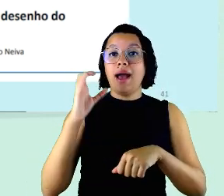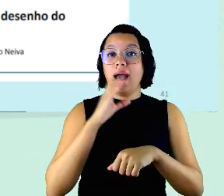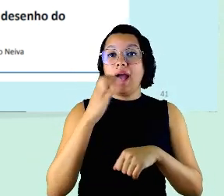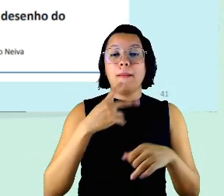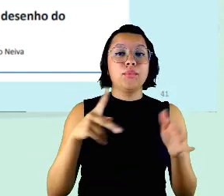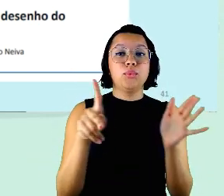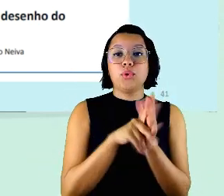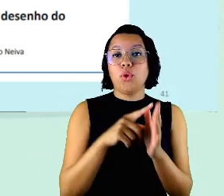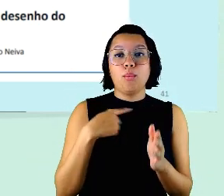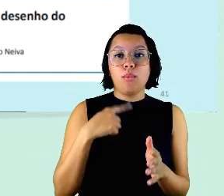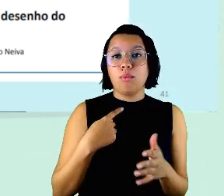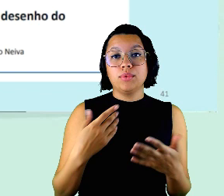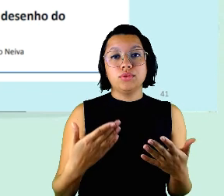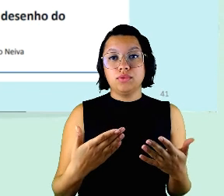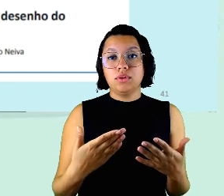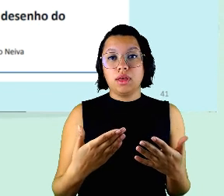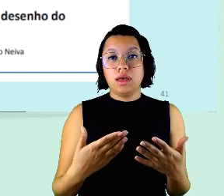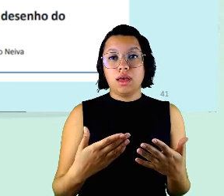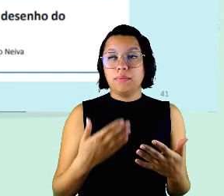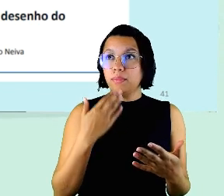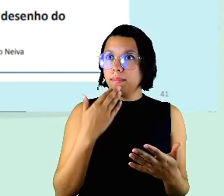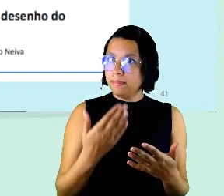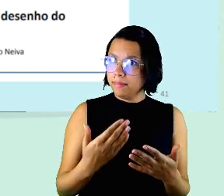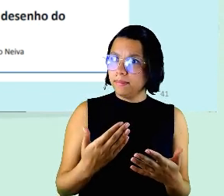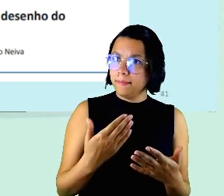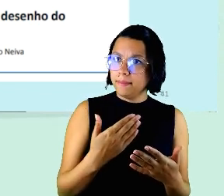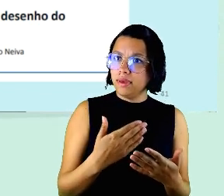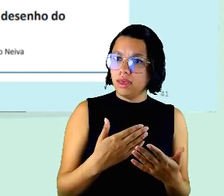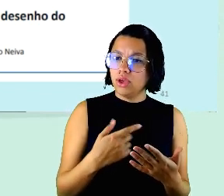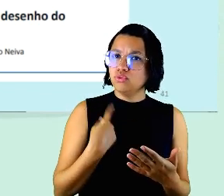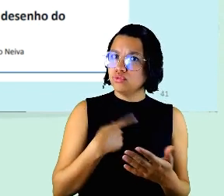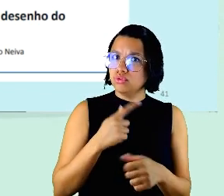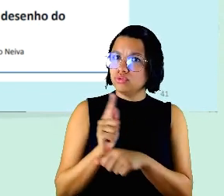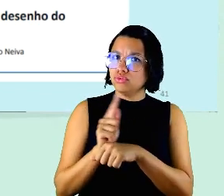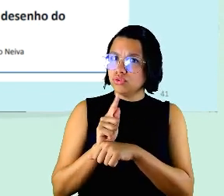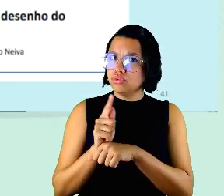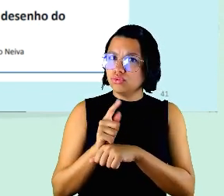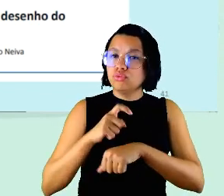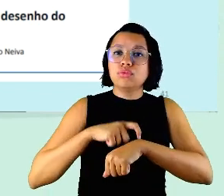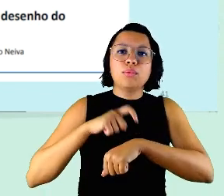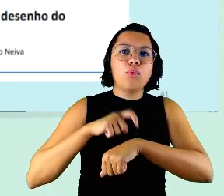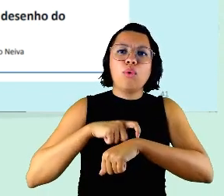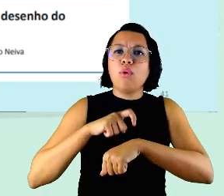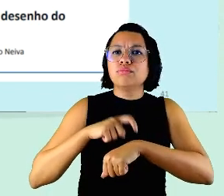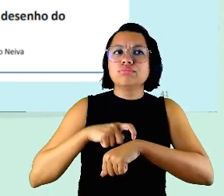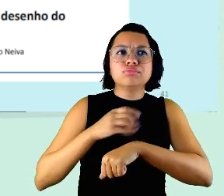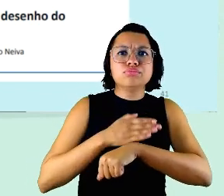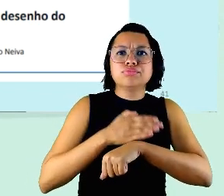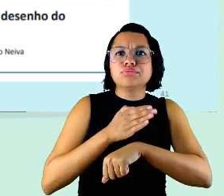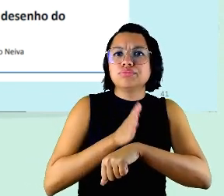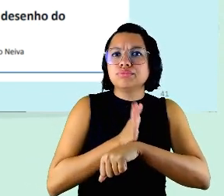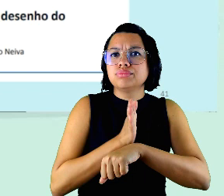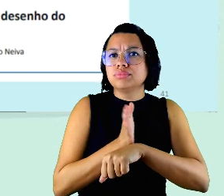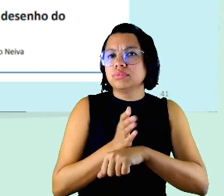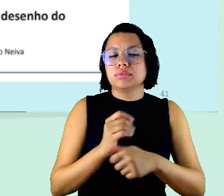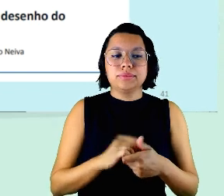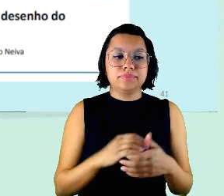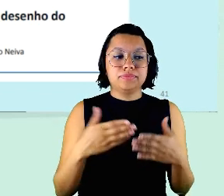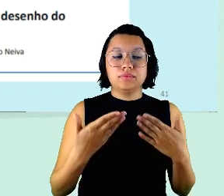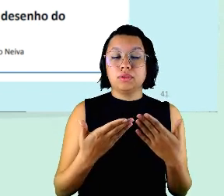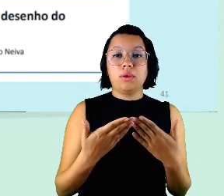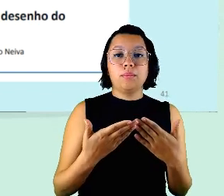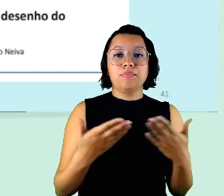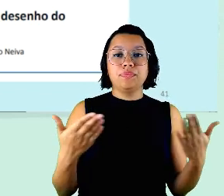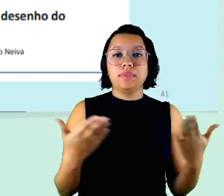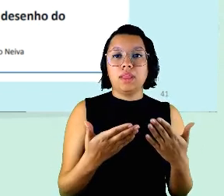advogado e demanda os nossos gestores o tempo todo então nessa